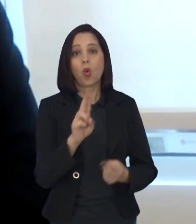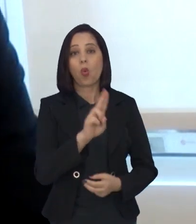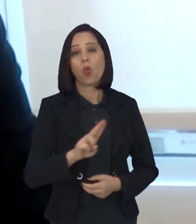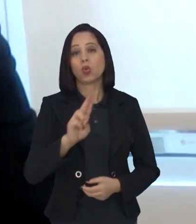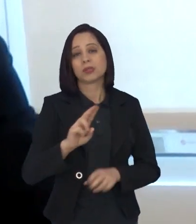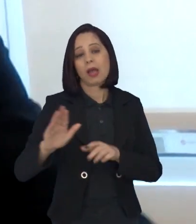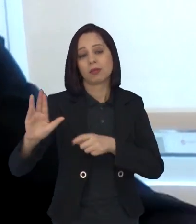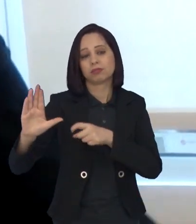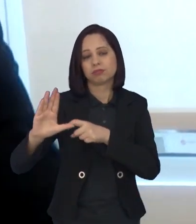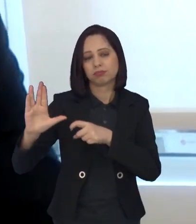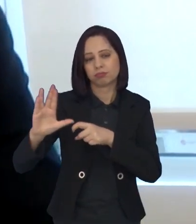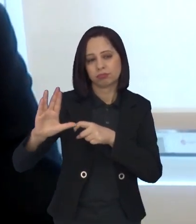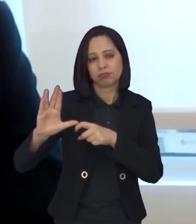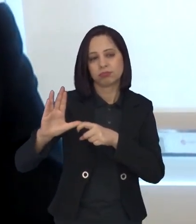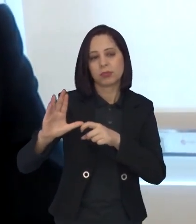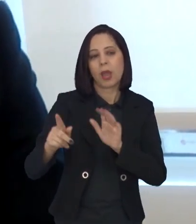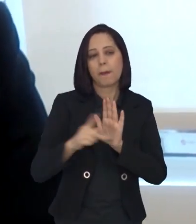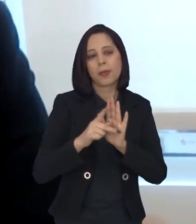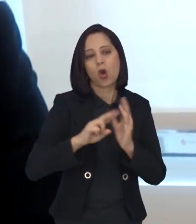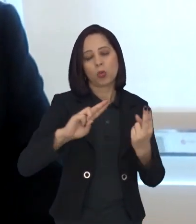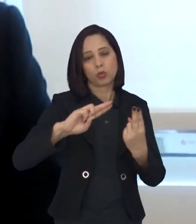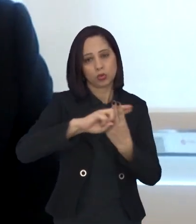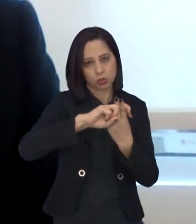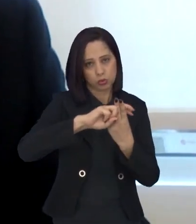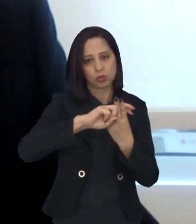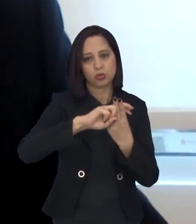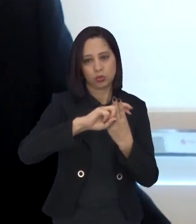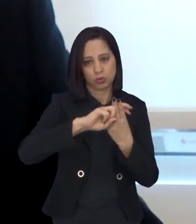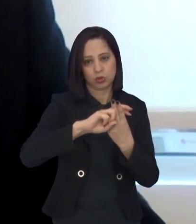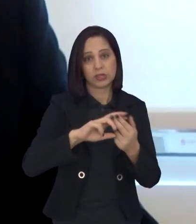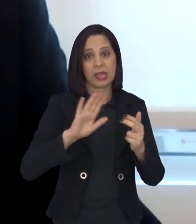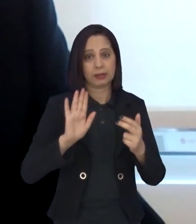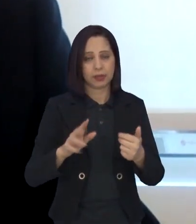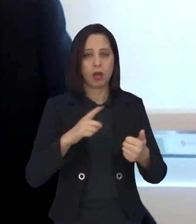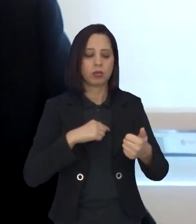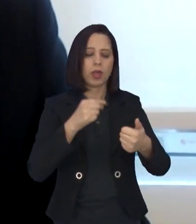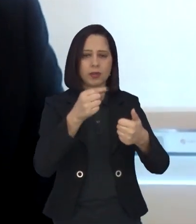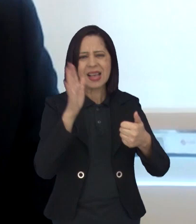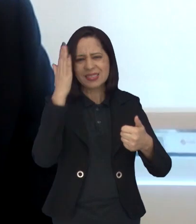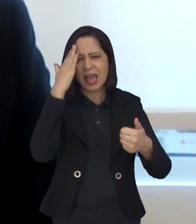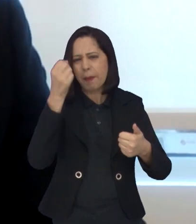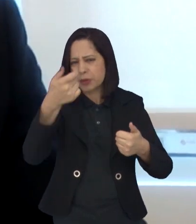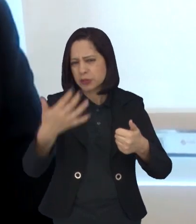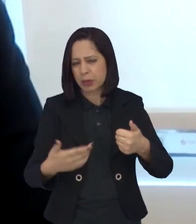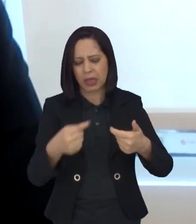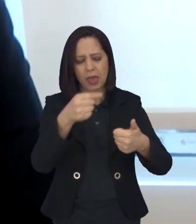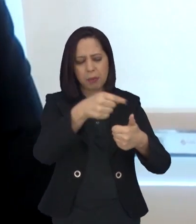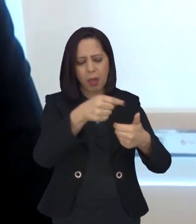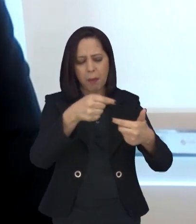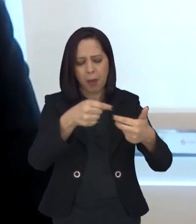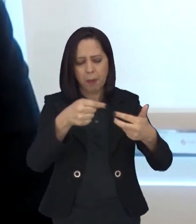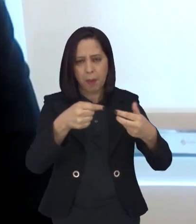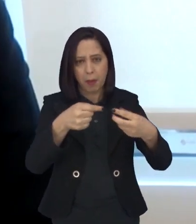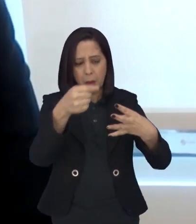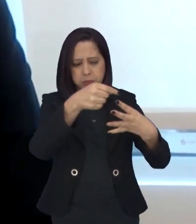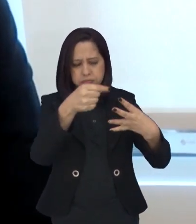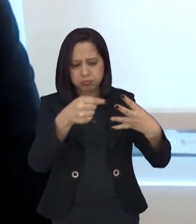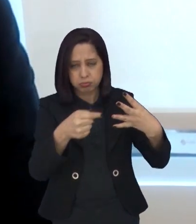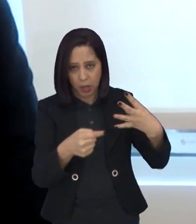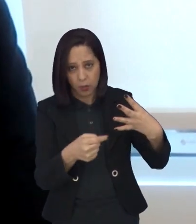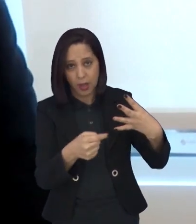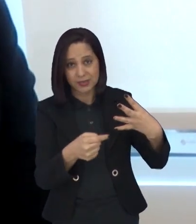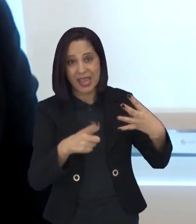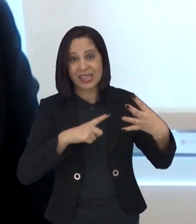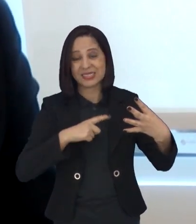optaram por seguir, dentre aquelas quatro vias que eu mencionei no bloco anterior, a gente tem